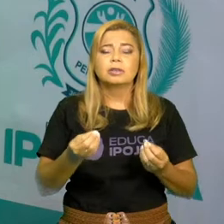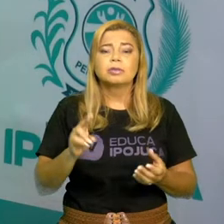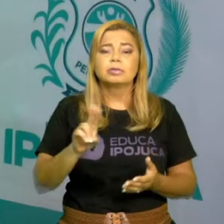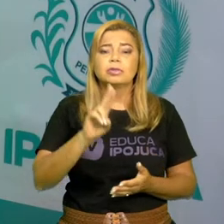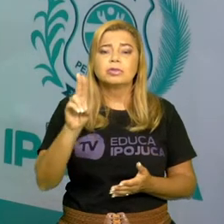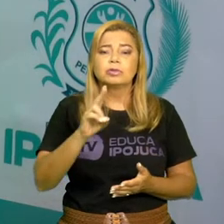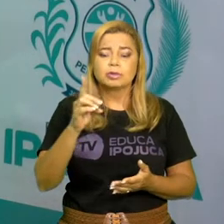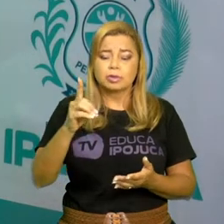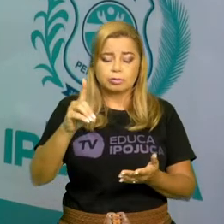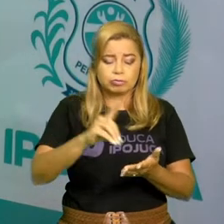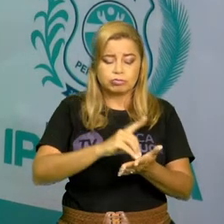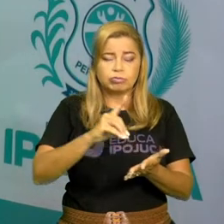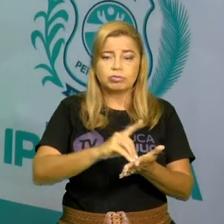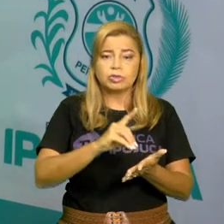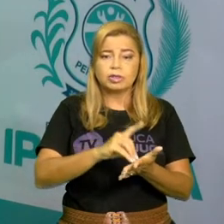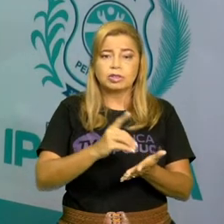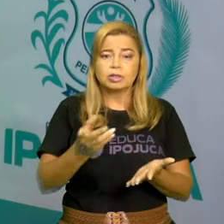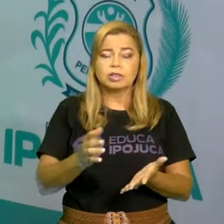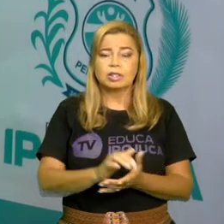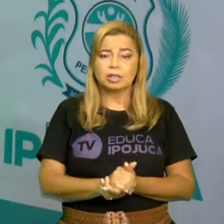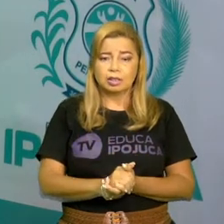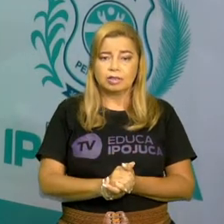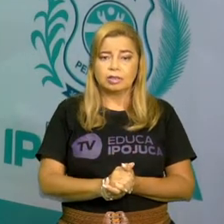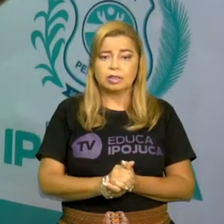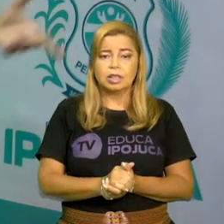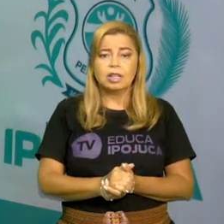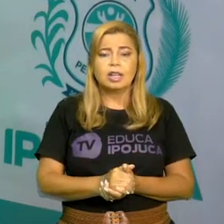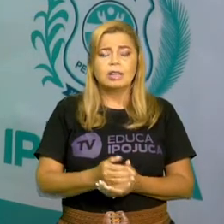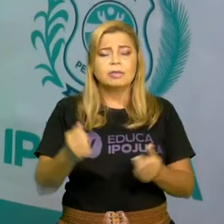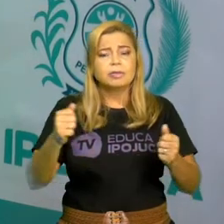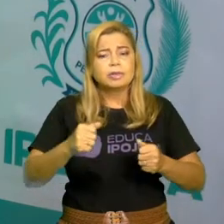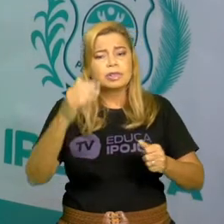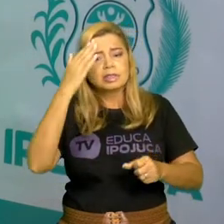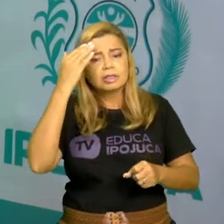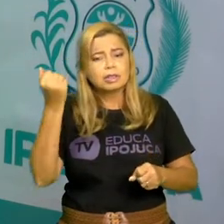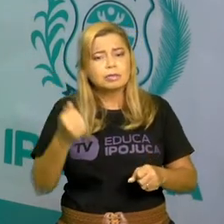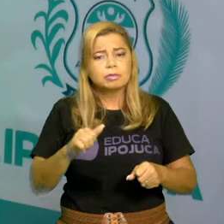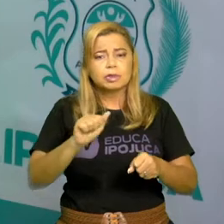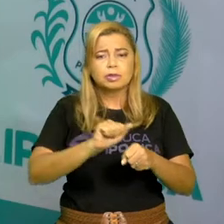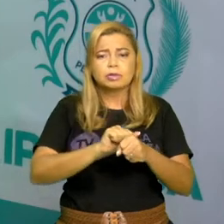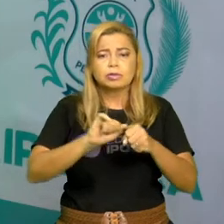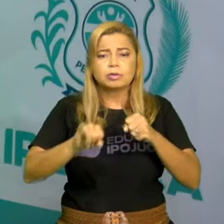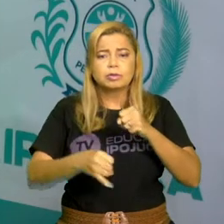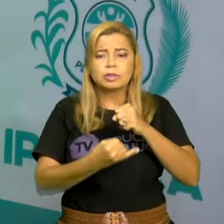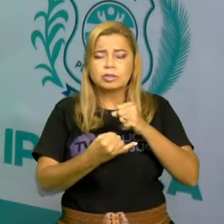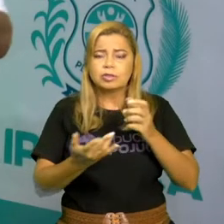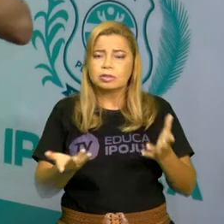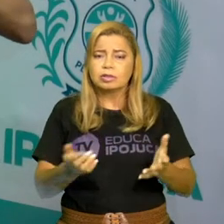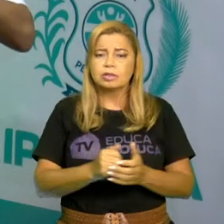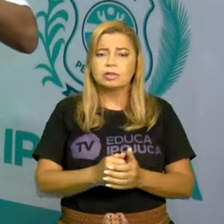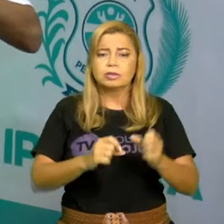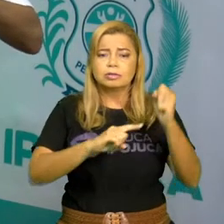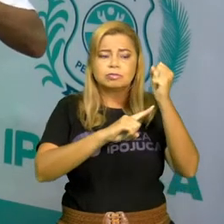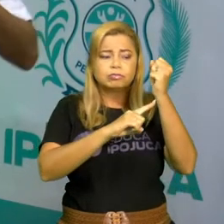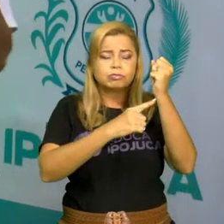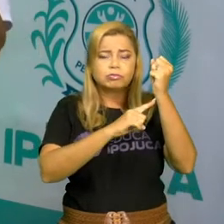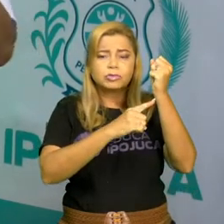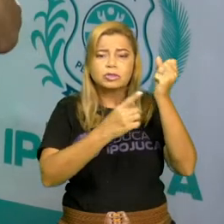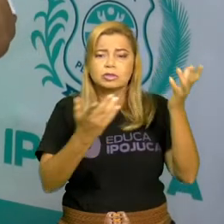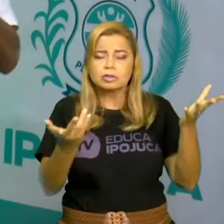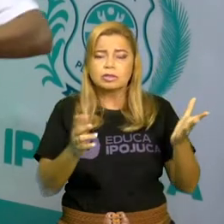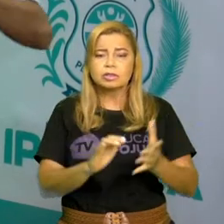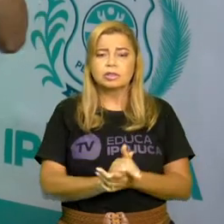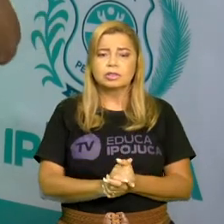dicionário que vai dizer se é um adjetivo, se é um substantivo, se é uma palavra derivada de alguma coisa.